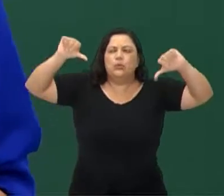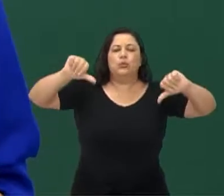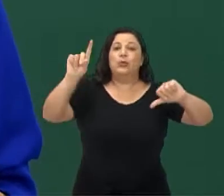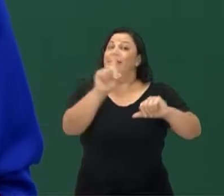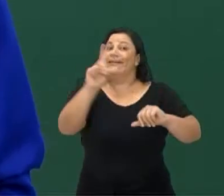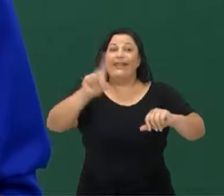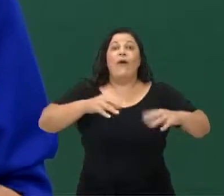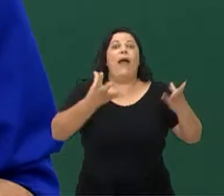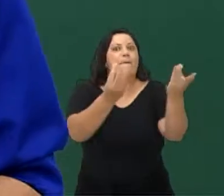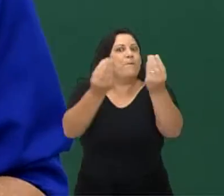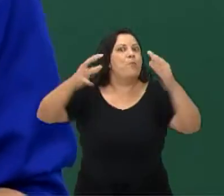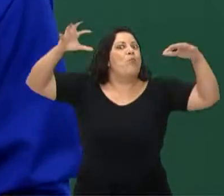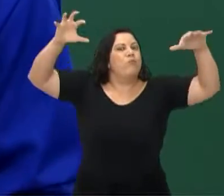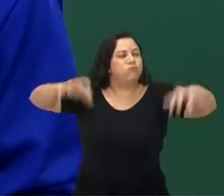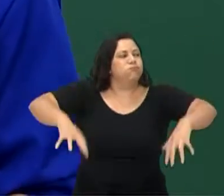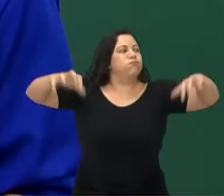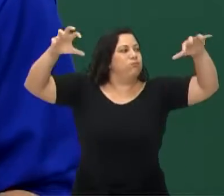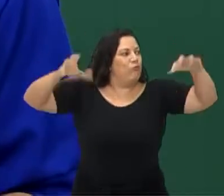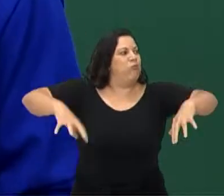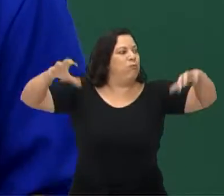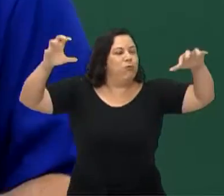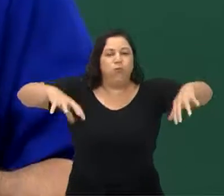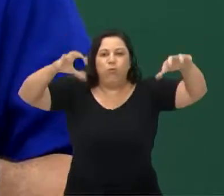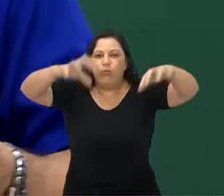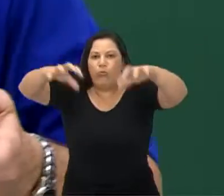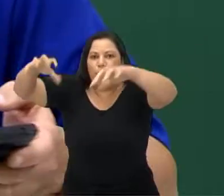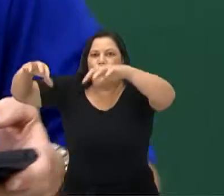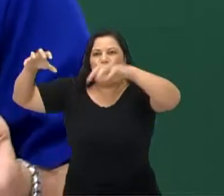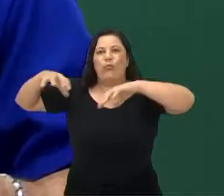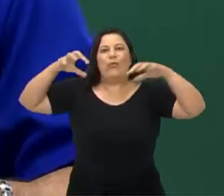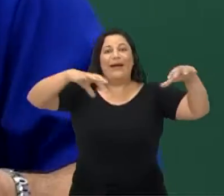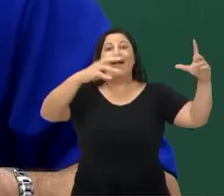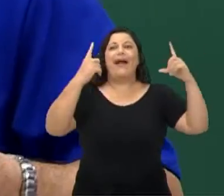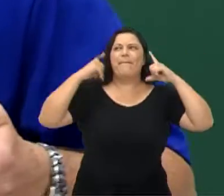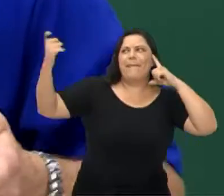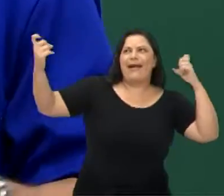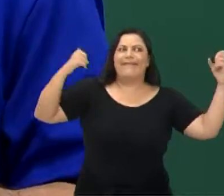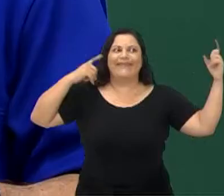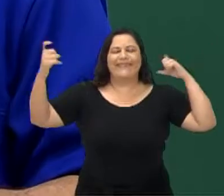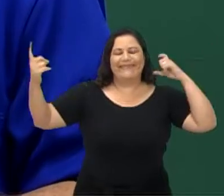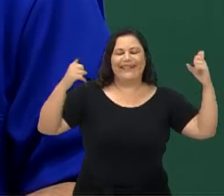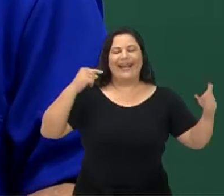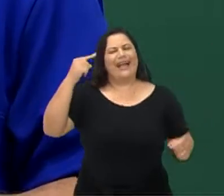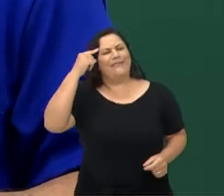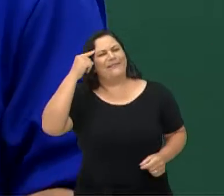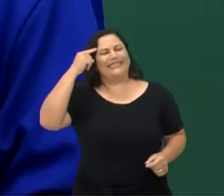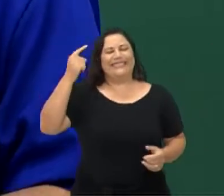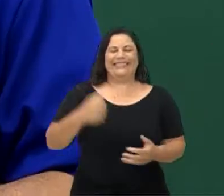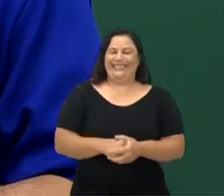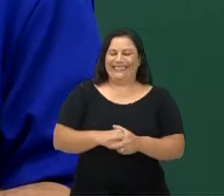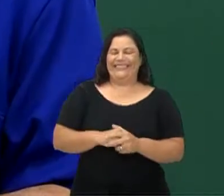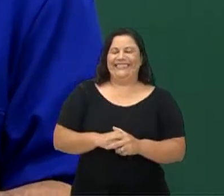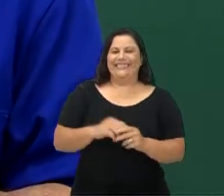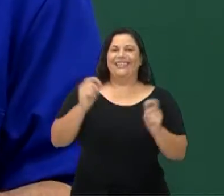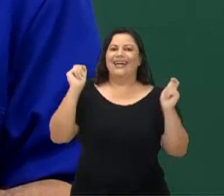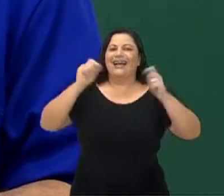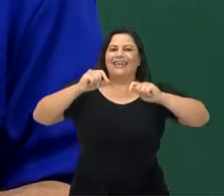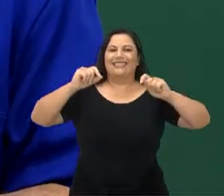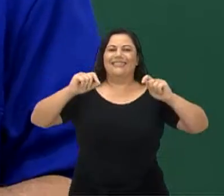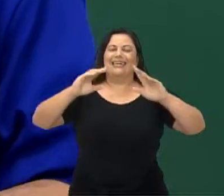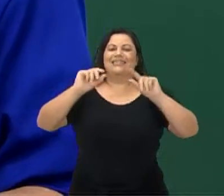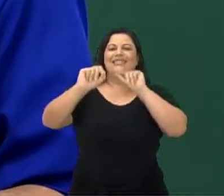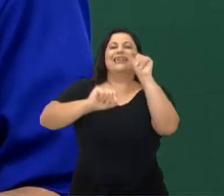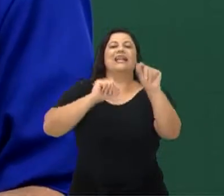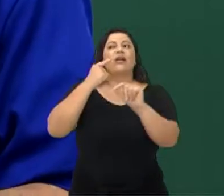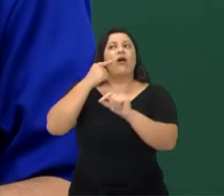ruim, é que tá chovendo, tá fazendo muito barulho, né? Então, vamos fazer de conta que a gente tá dentro do ginásio, tá bom? A gente vai falar um